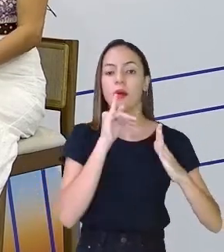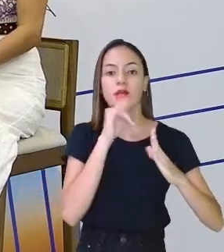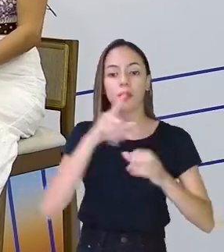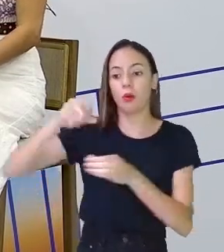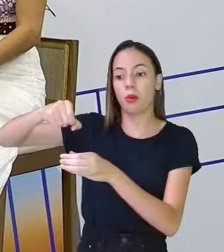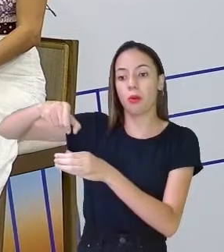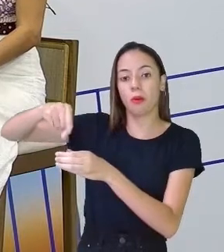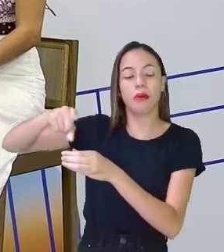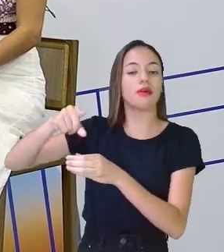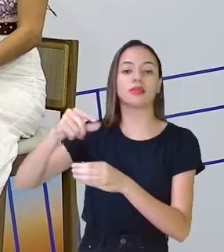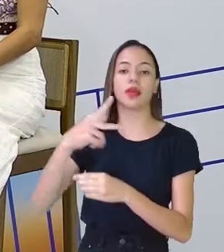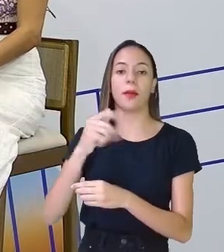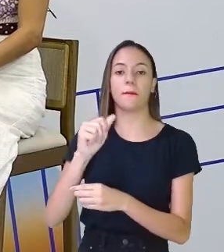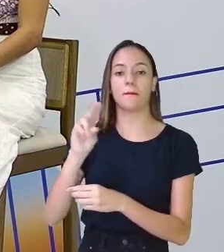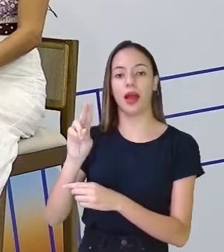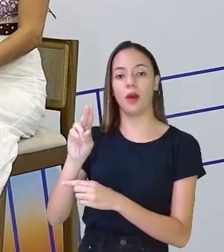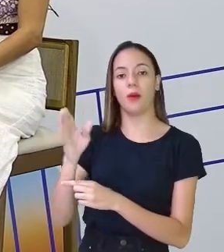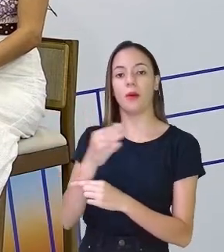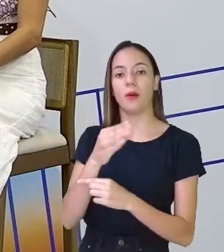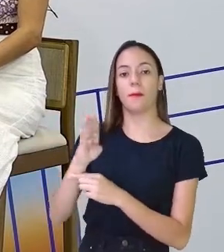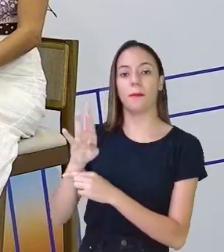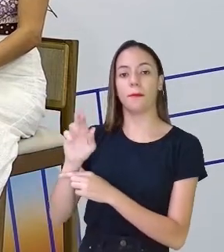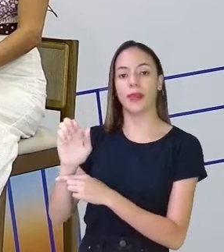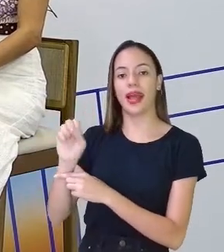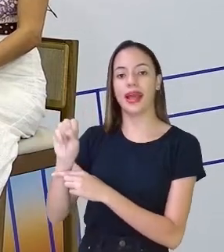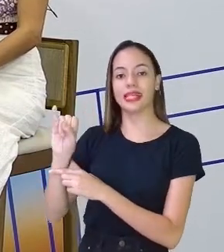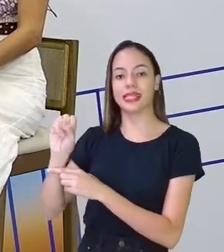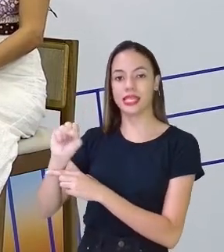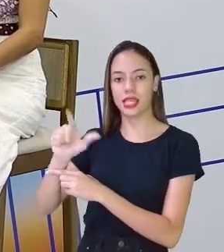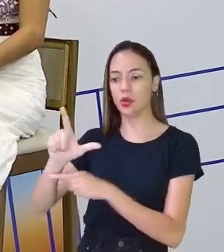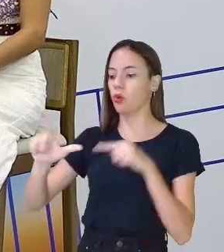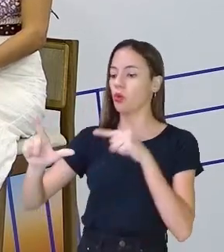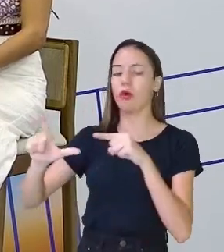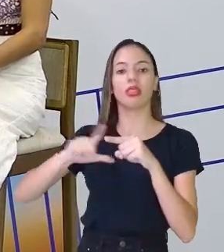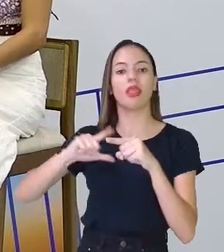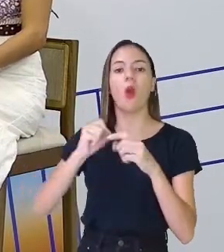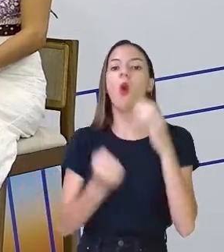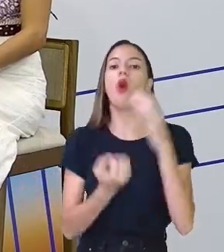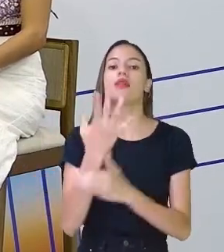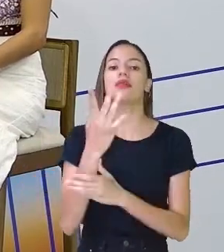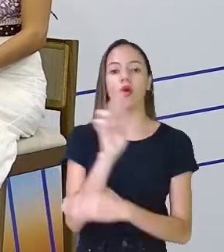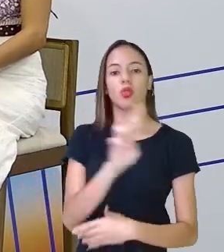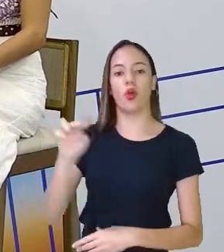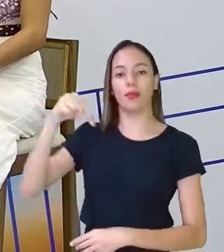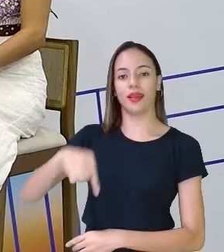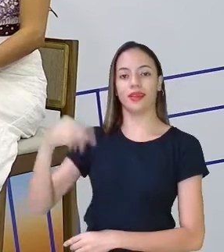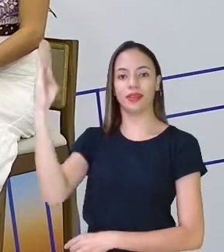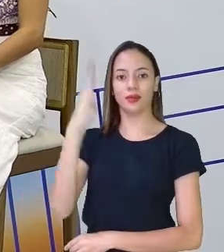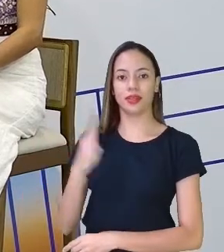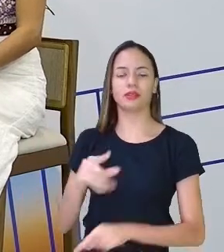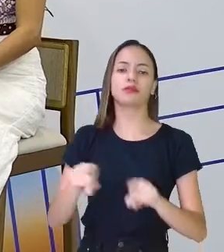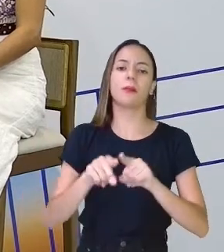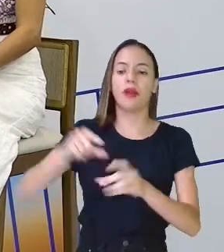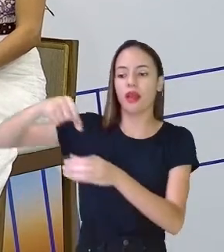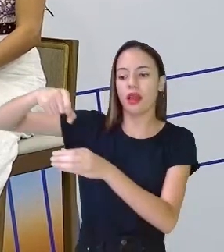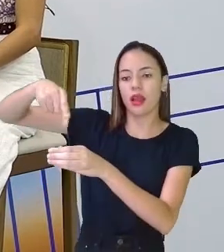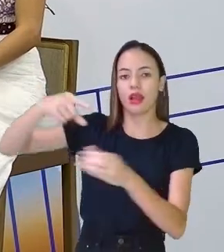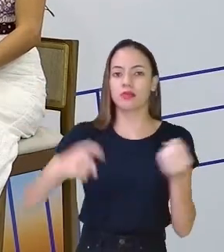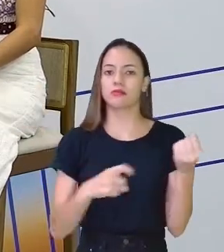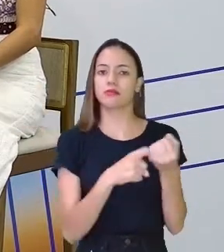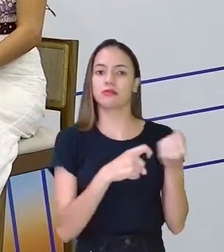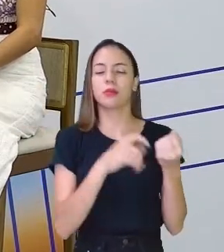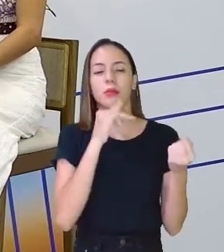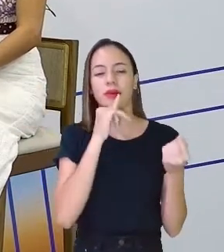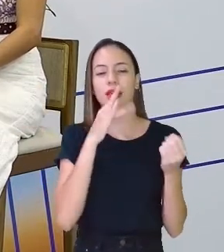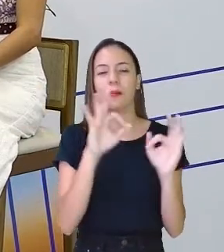-brasil, que é a árvore que deu origem ao nome do nosso país, a sementinha de caju, né? Depois que os nossos